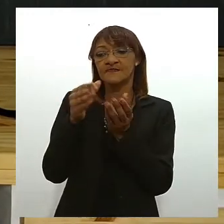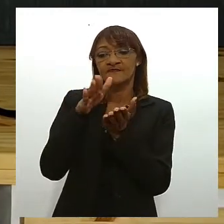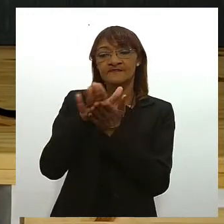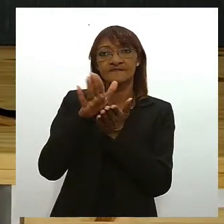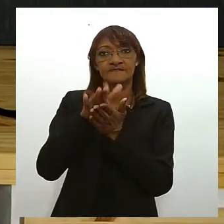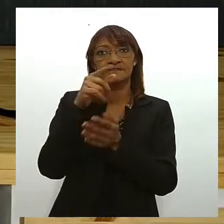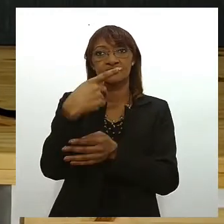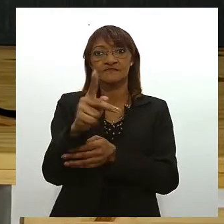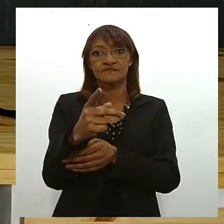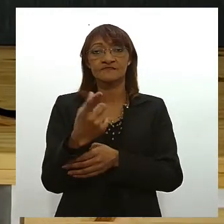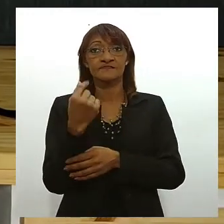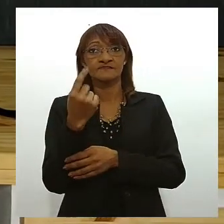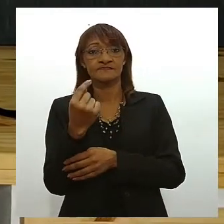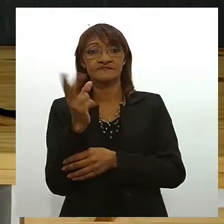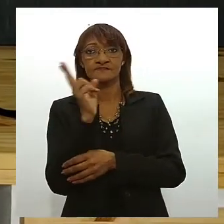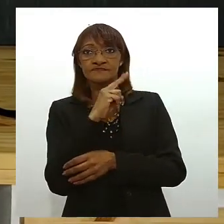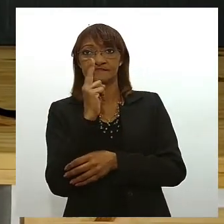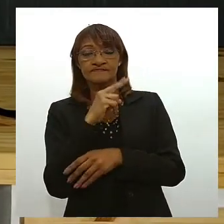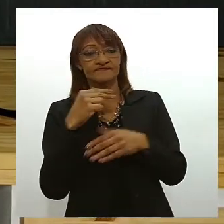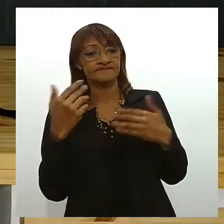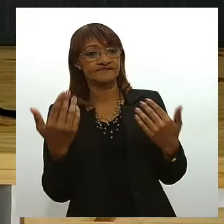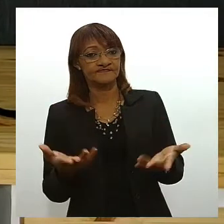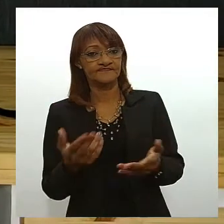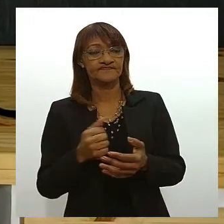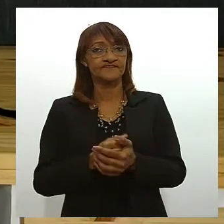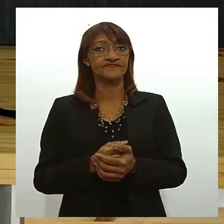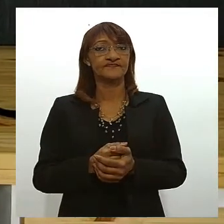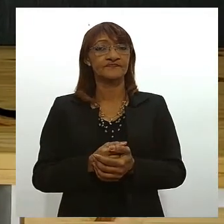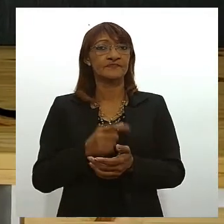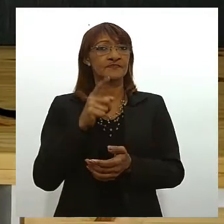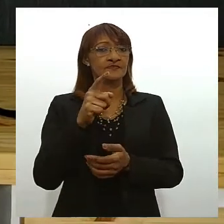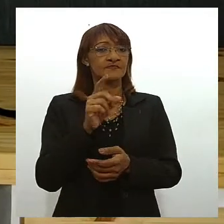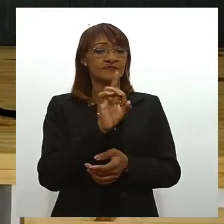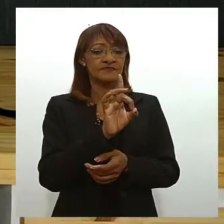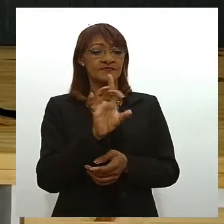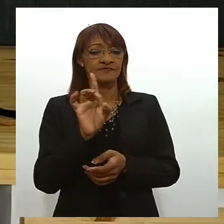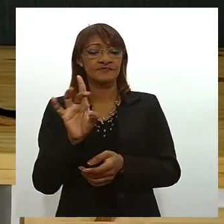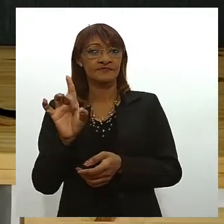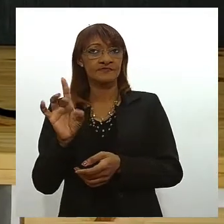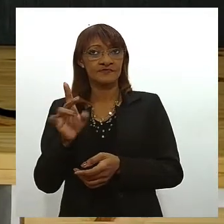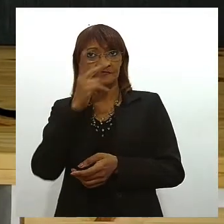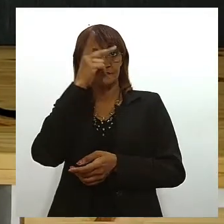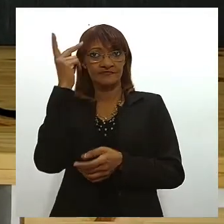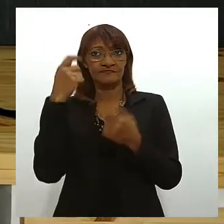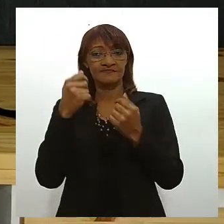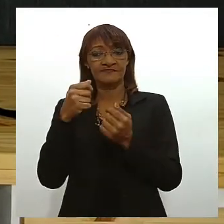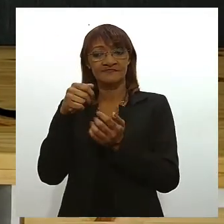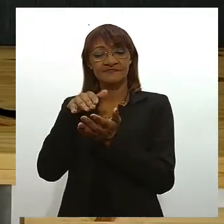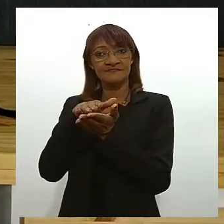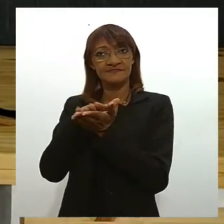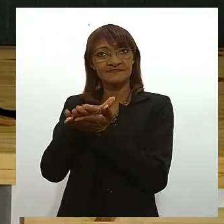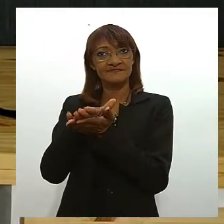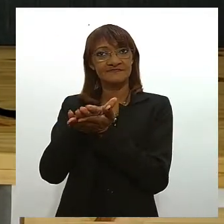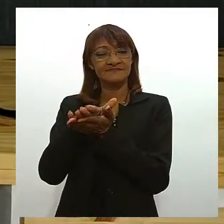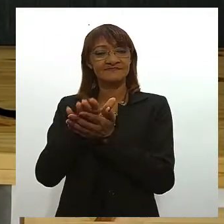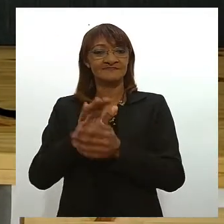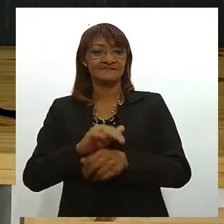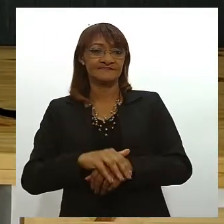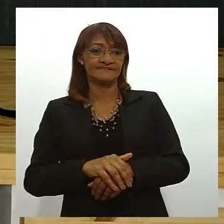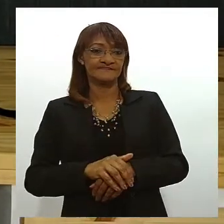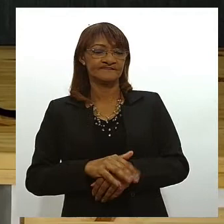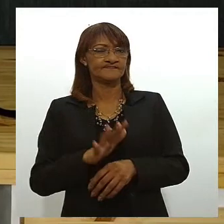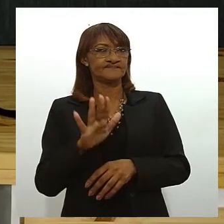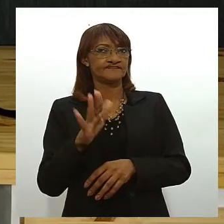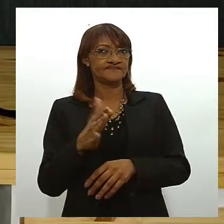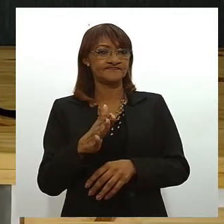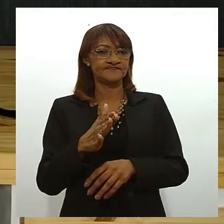da sua reserva de emergência ou seja quanto dinheiro cada um de nós precisa ter guardado para isso na média a